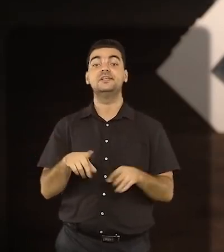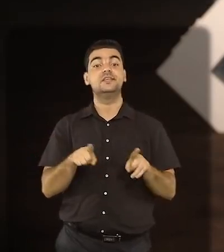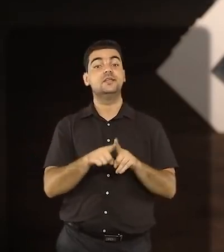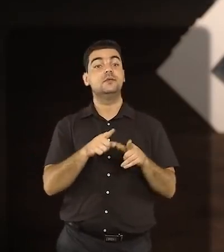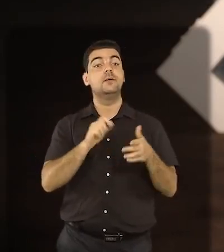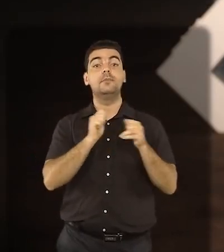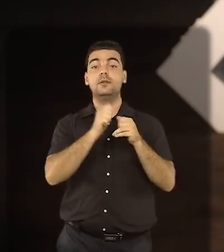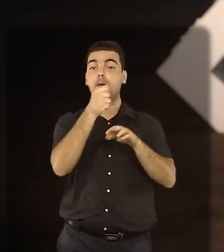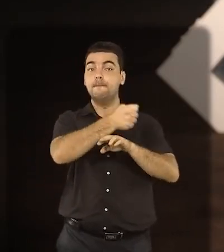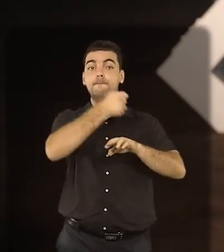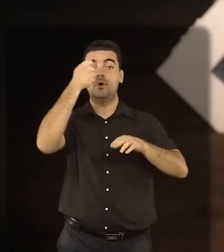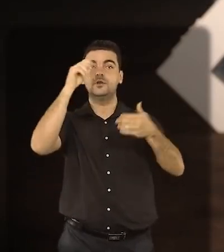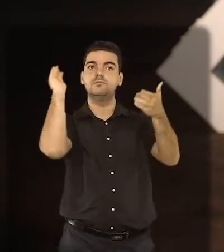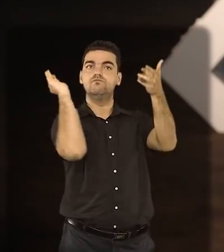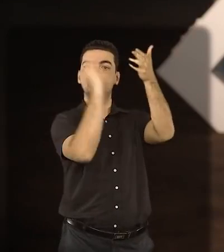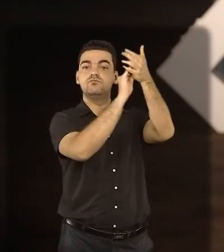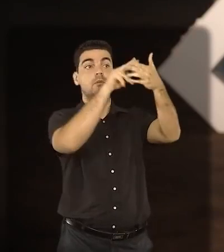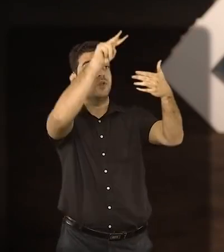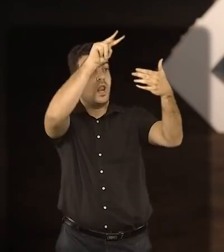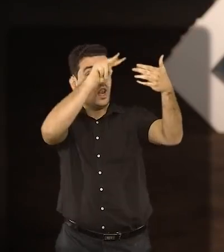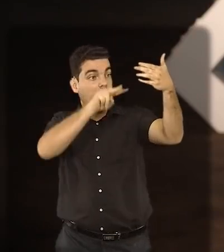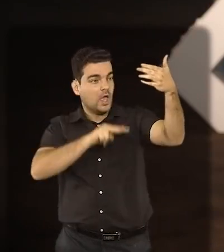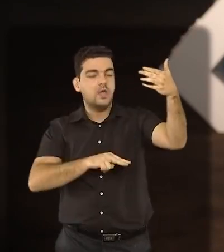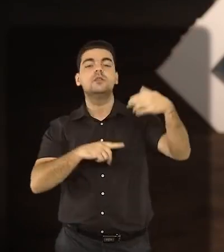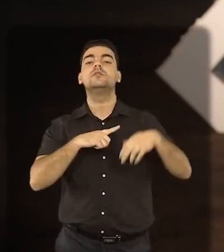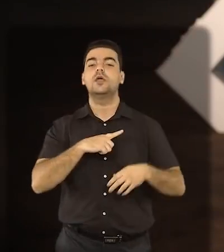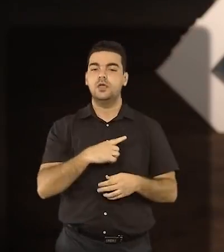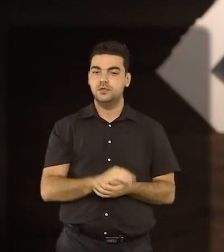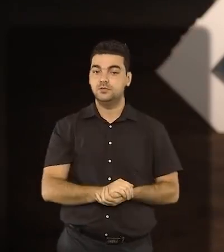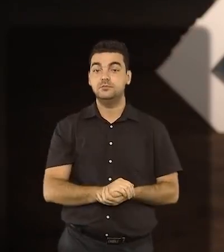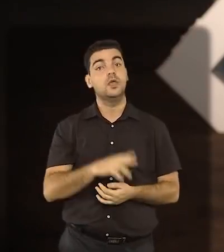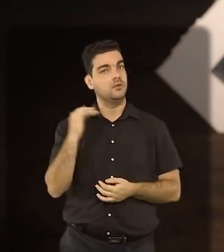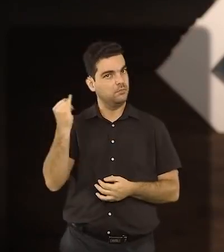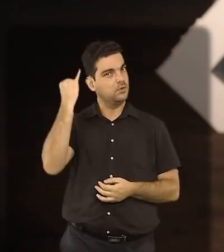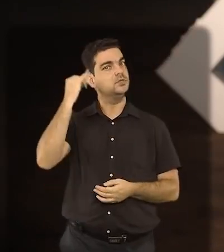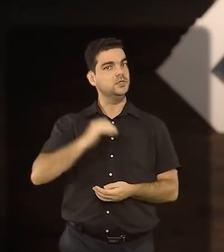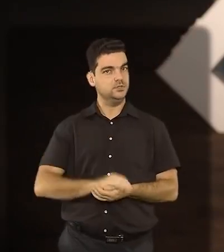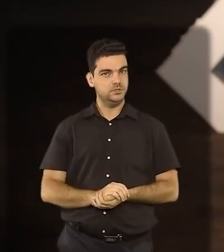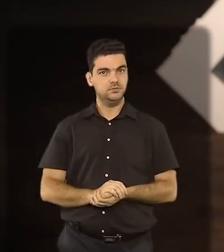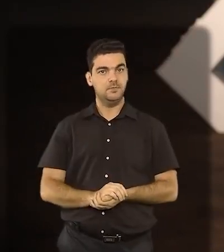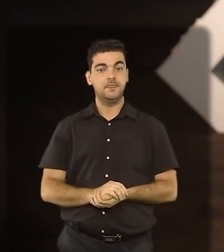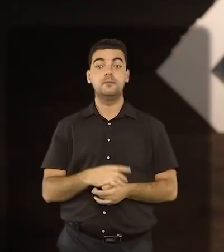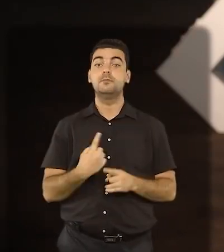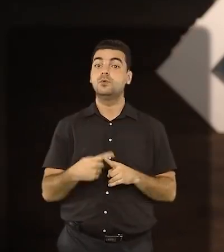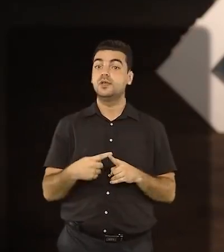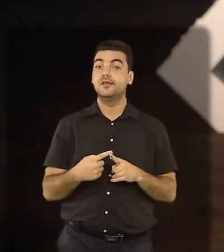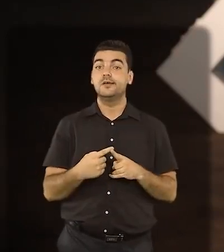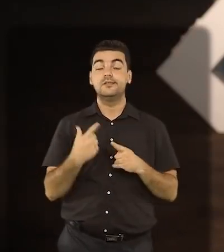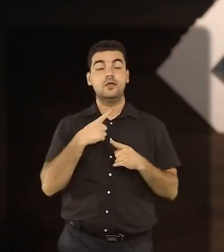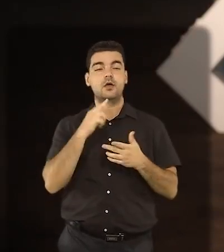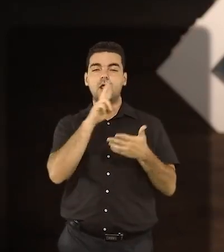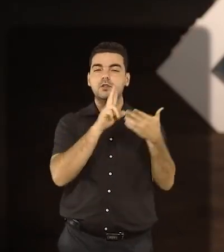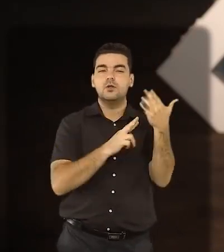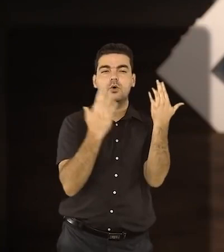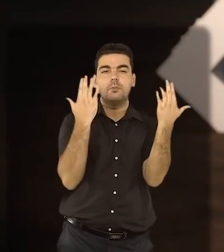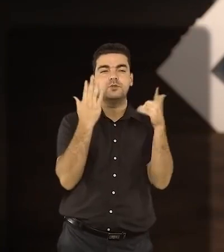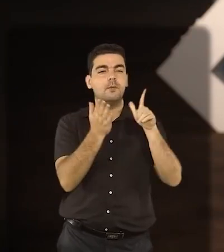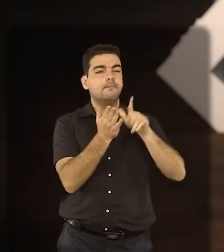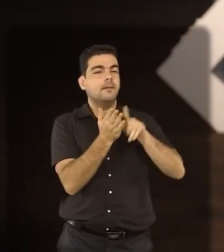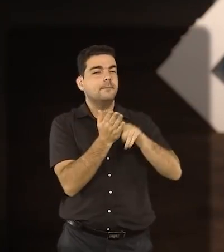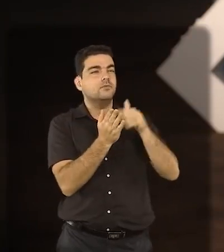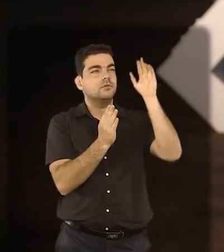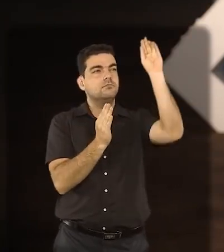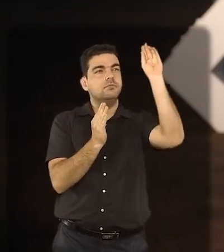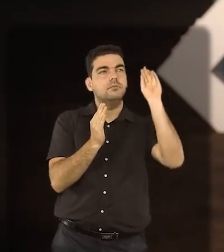afixadas na porta da sessão eleitoral. Isso é muito importante, pois esse relatório impresso em papel